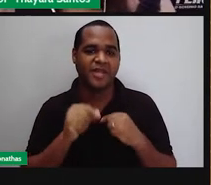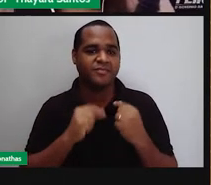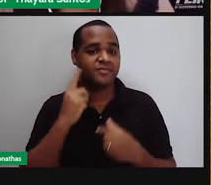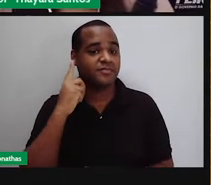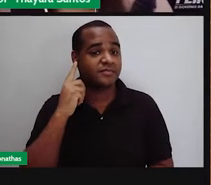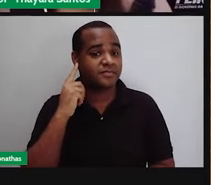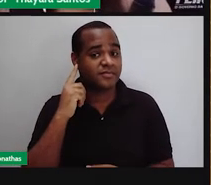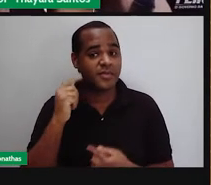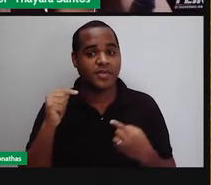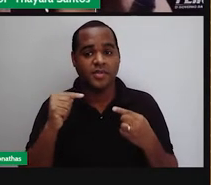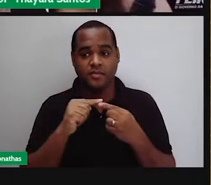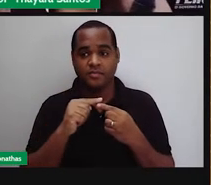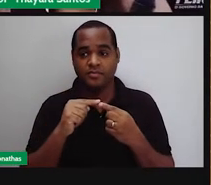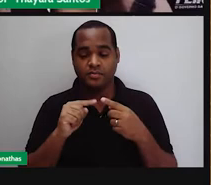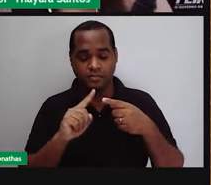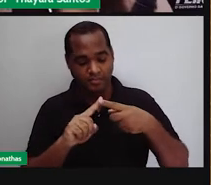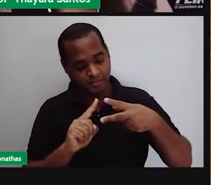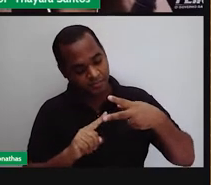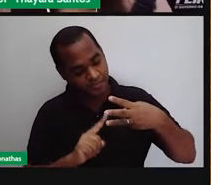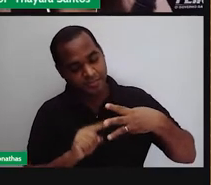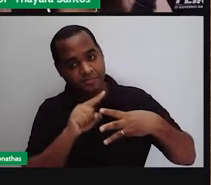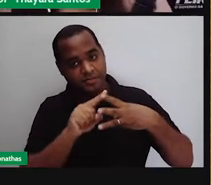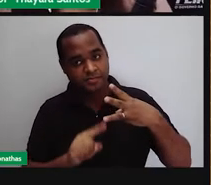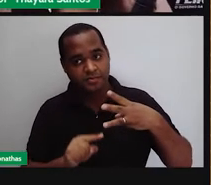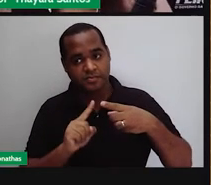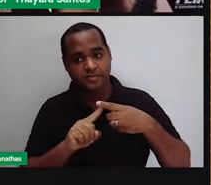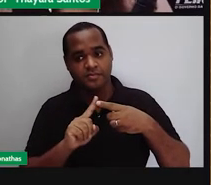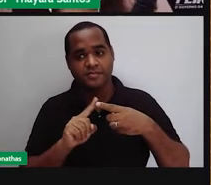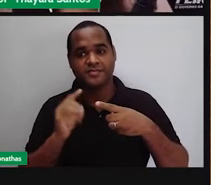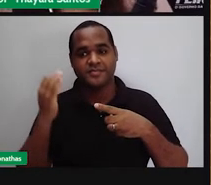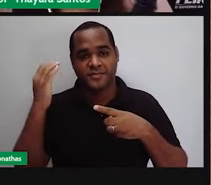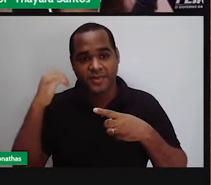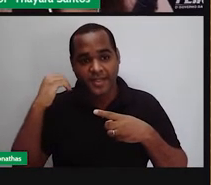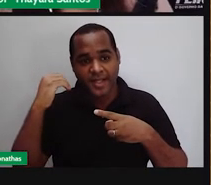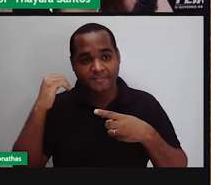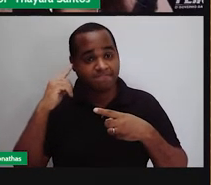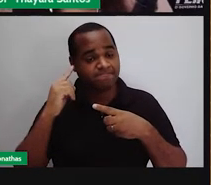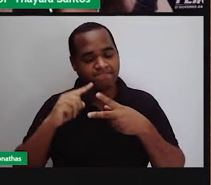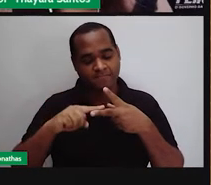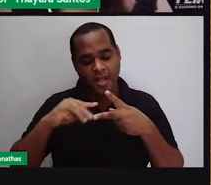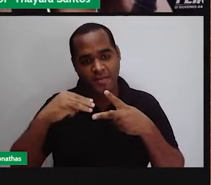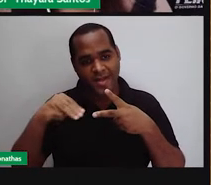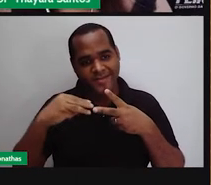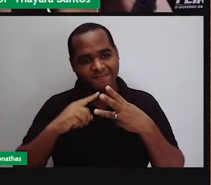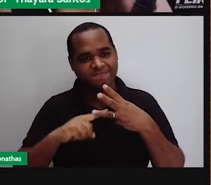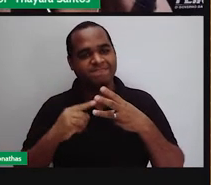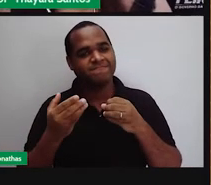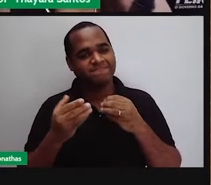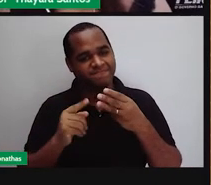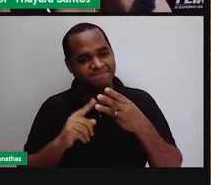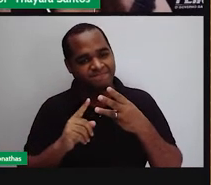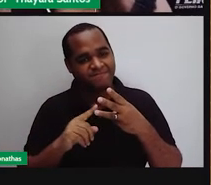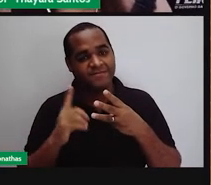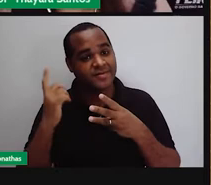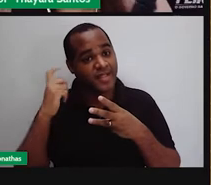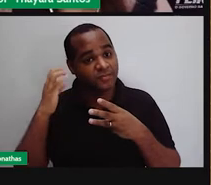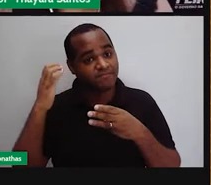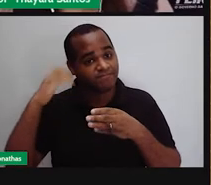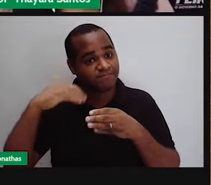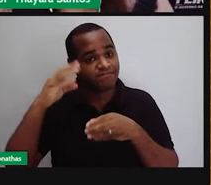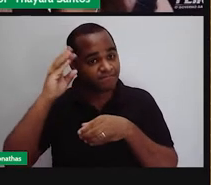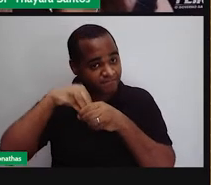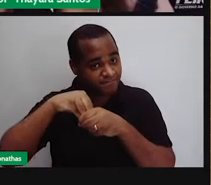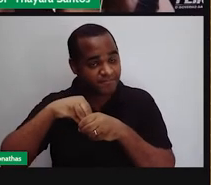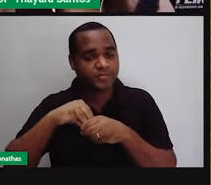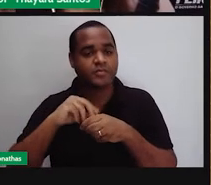orelha é dividida em três partes, que a gente chama de orelha externa, orelha média e a orelha interna. A orelha